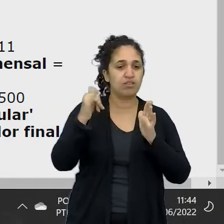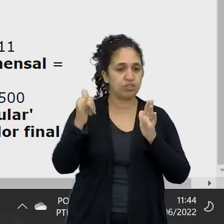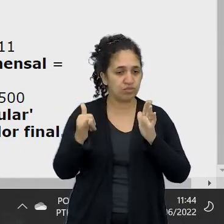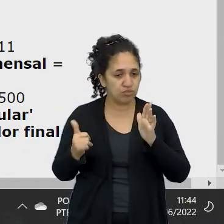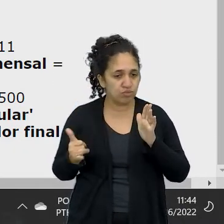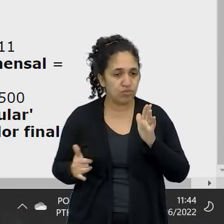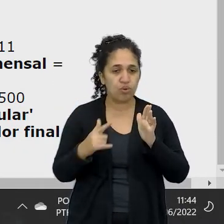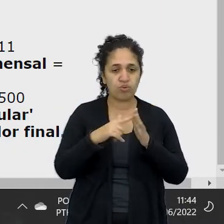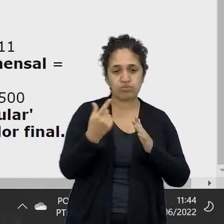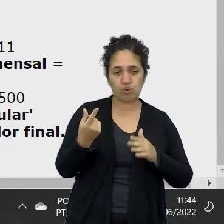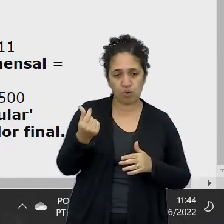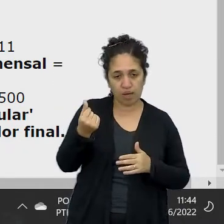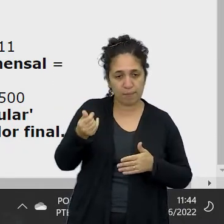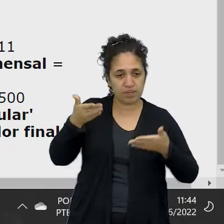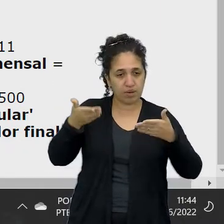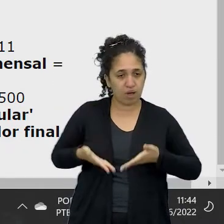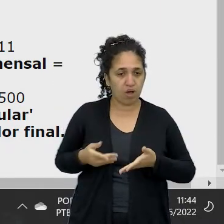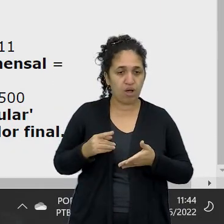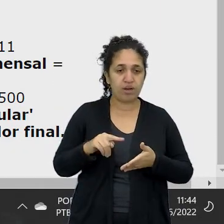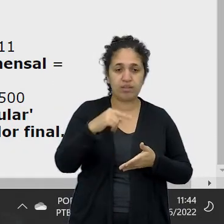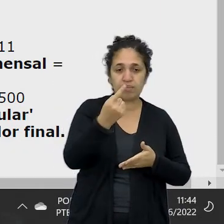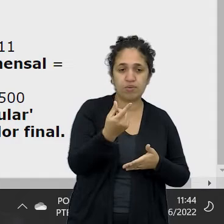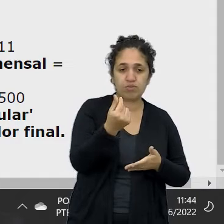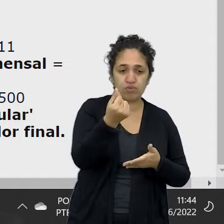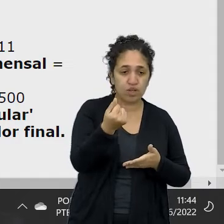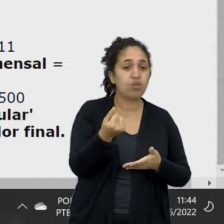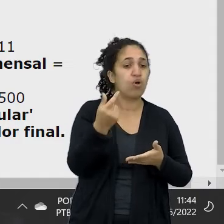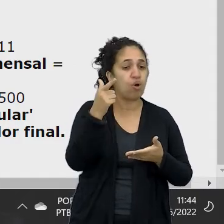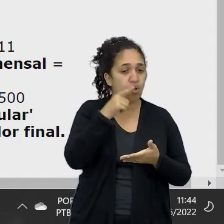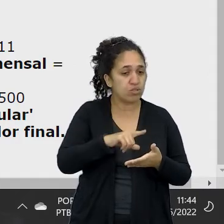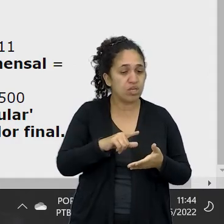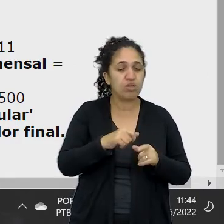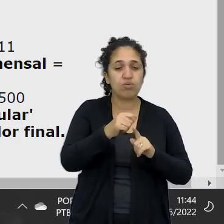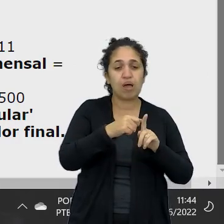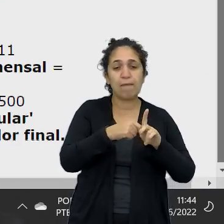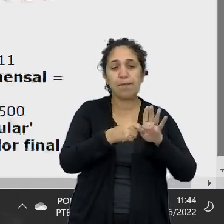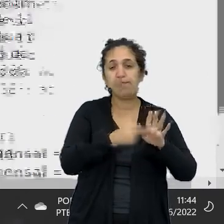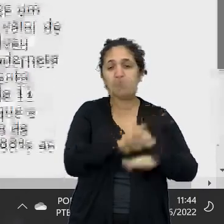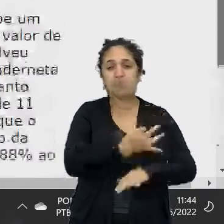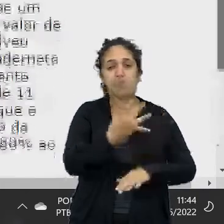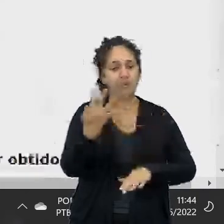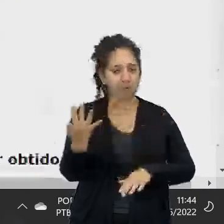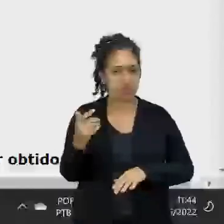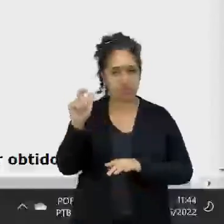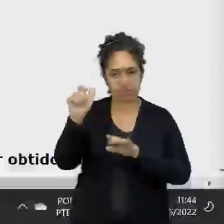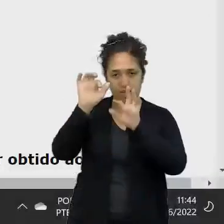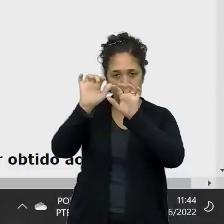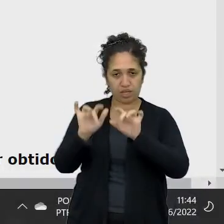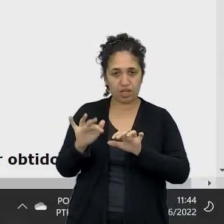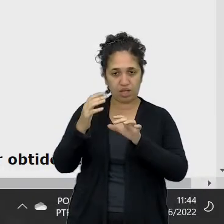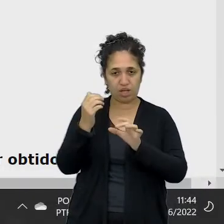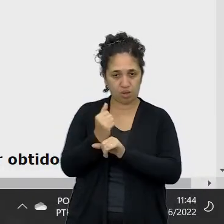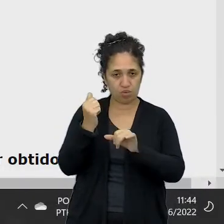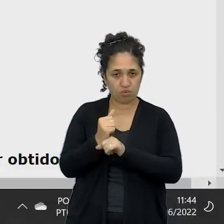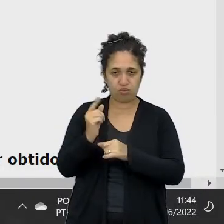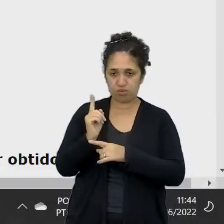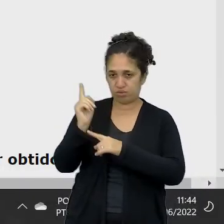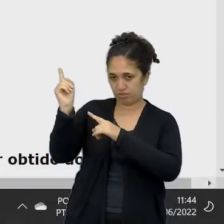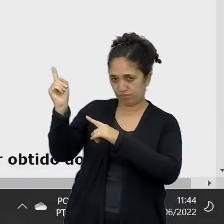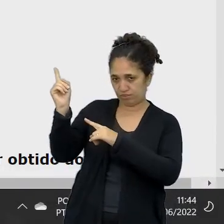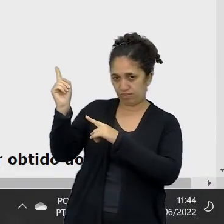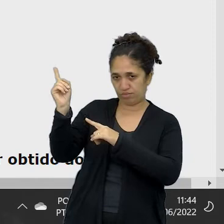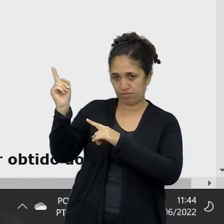juros, o capital atual, o valor obtido e quantos meses. Aqui na calculadora, o mês a gente